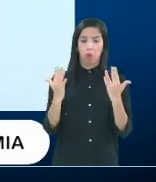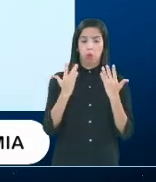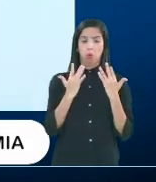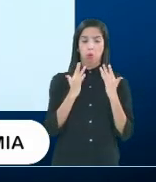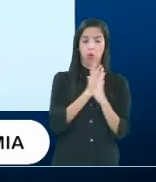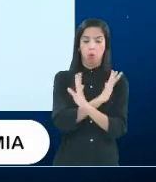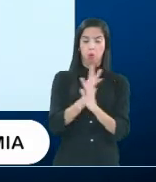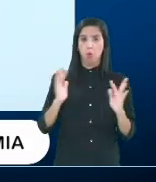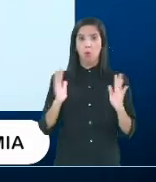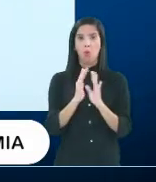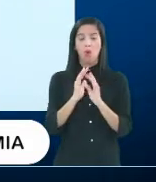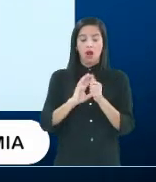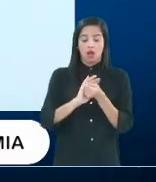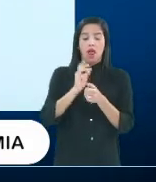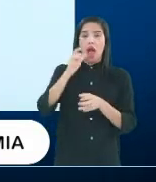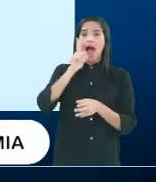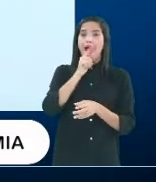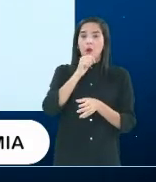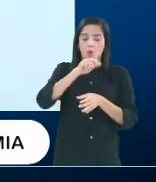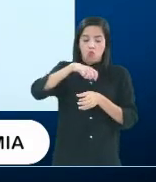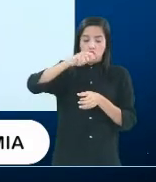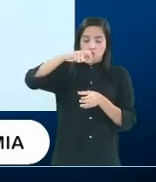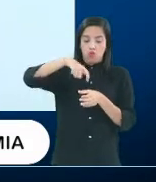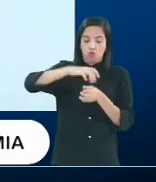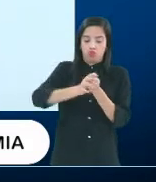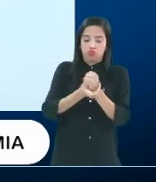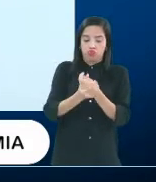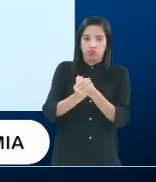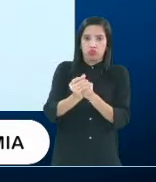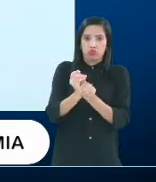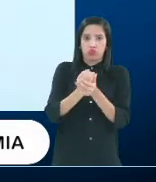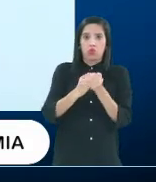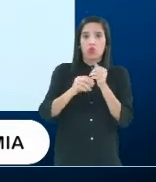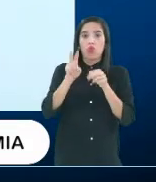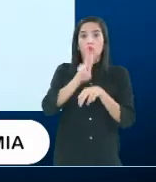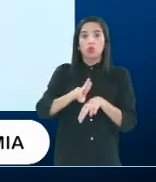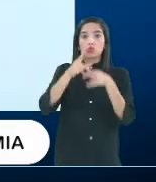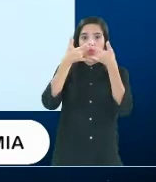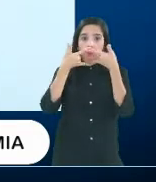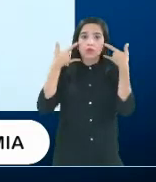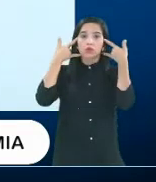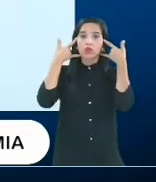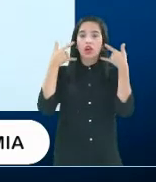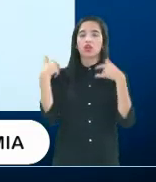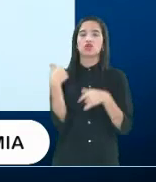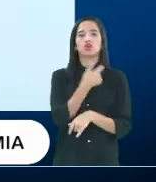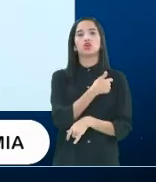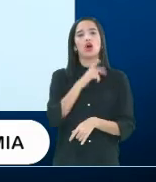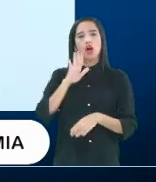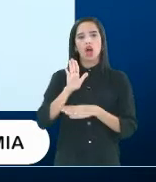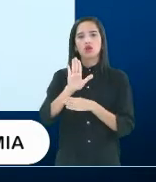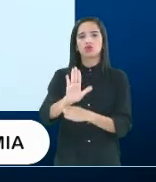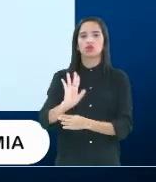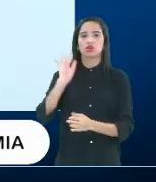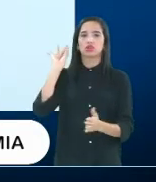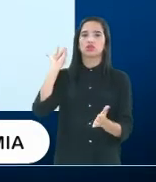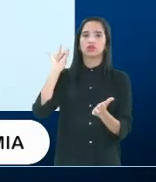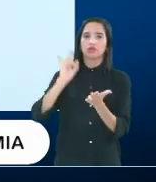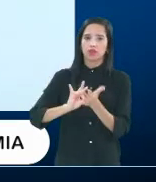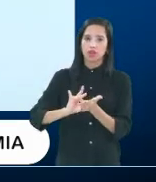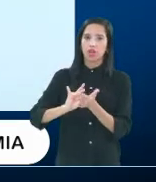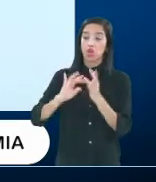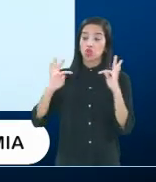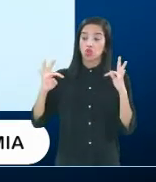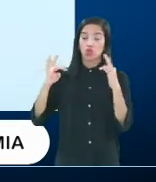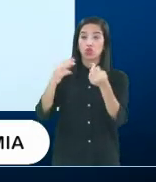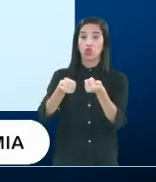de usar máscara, né? A gente vai estar ajudando mais rapidamente a todos